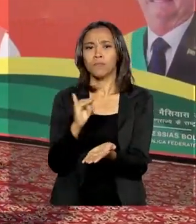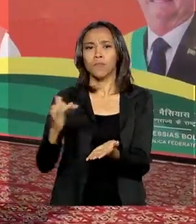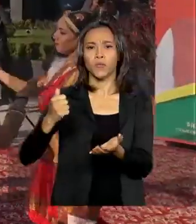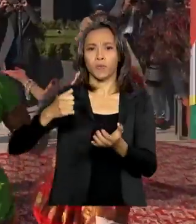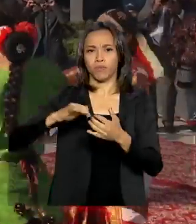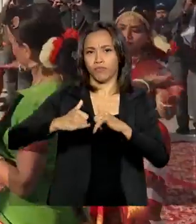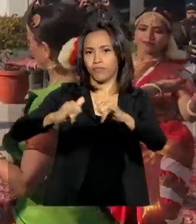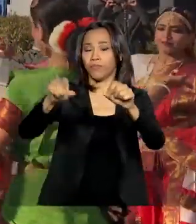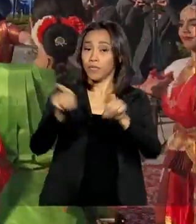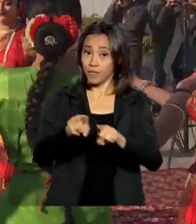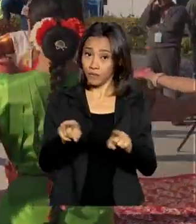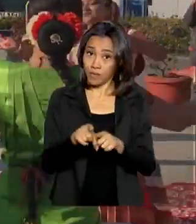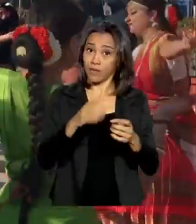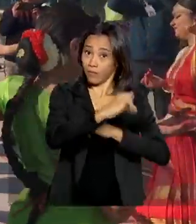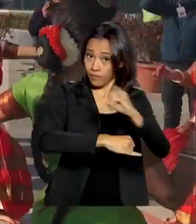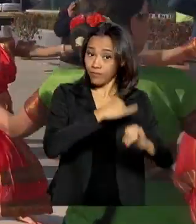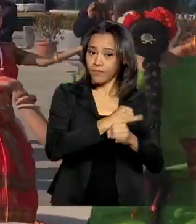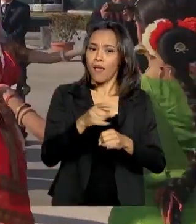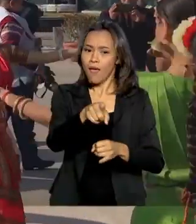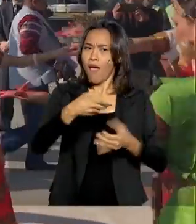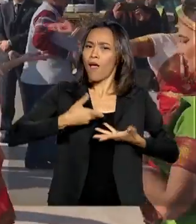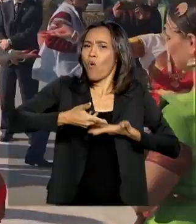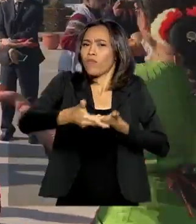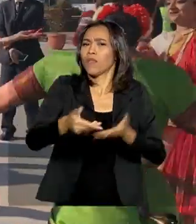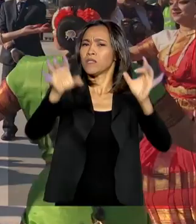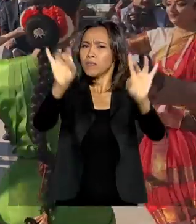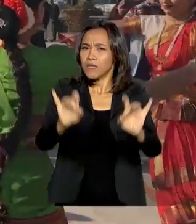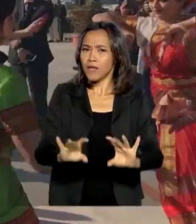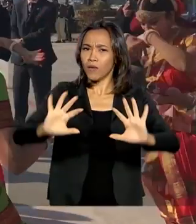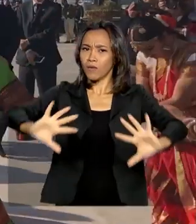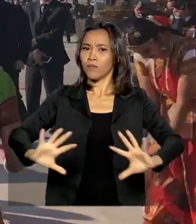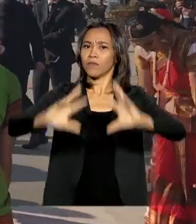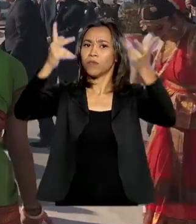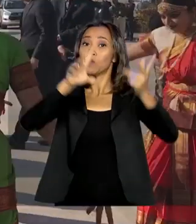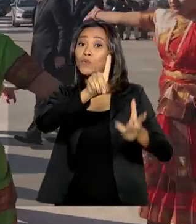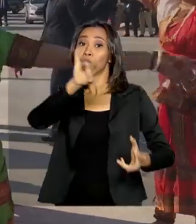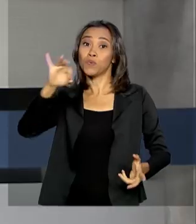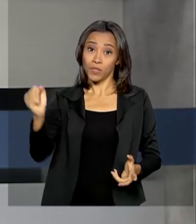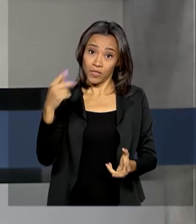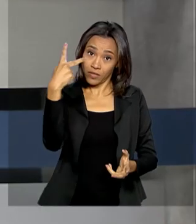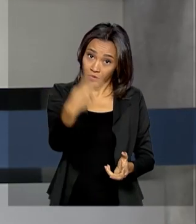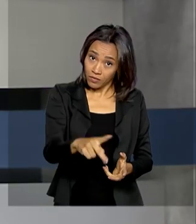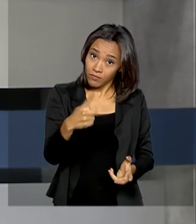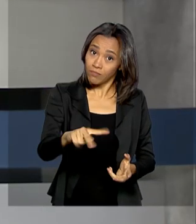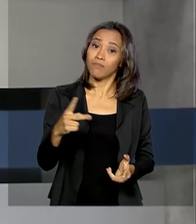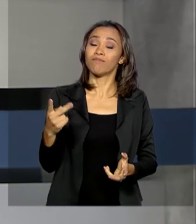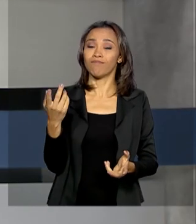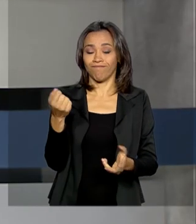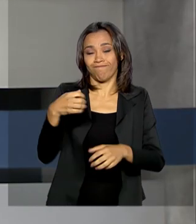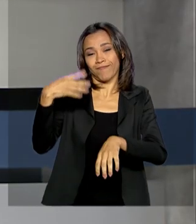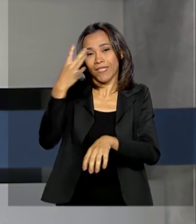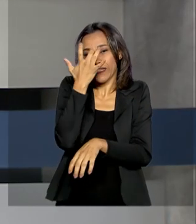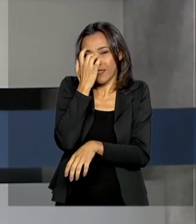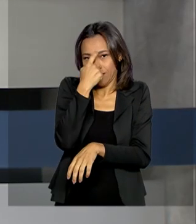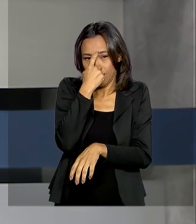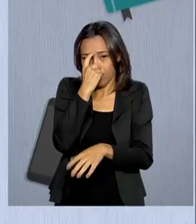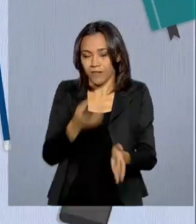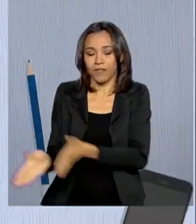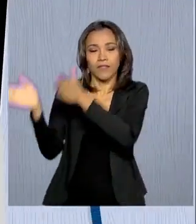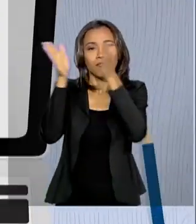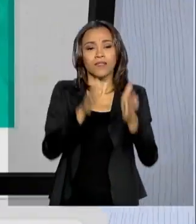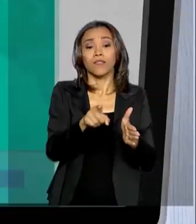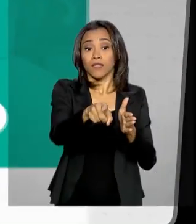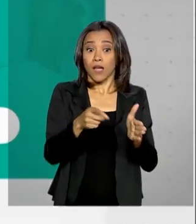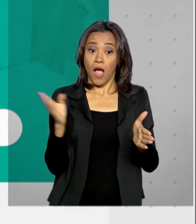O presidente também é convidado especial das comemorações do Dia da República da Índia. Site do Sisu está